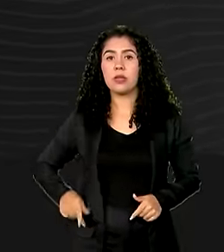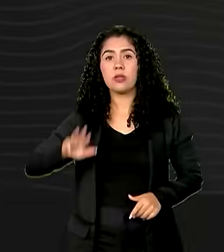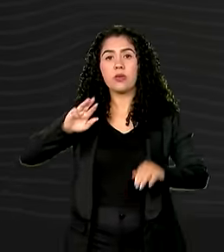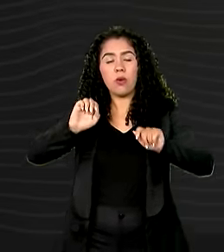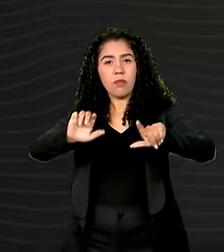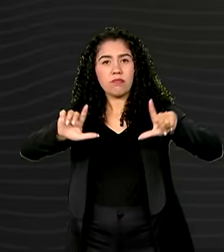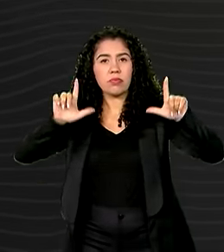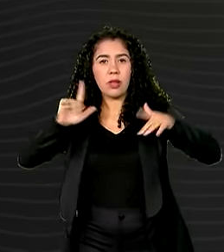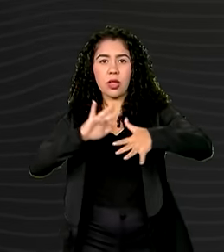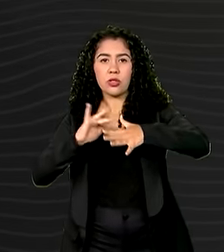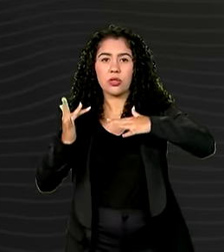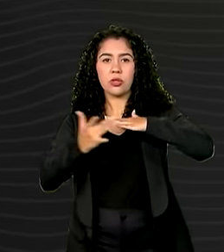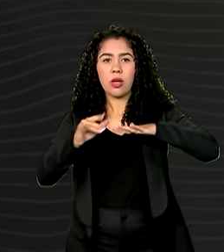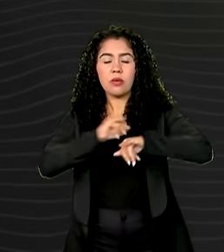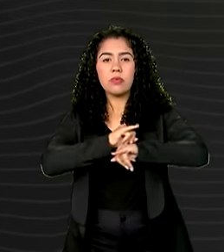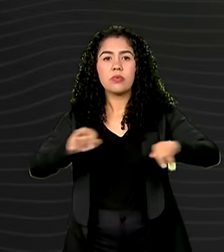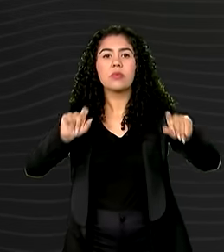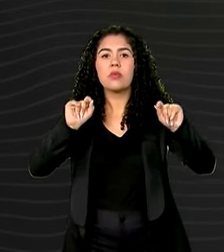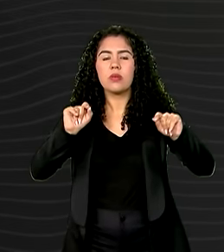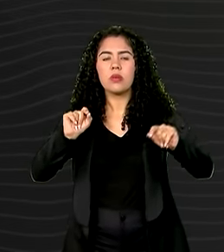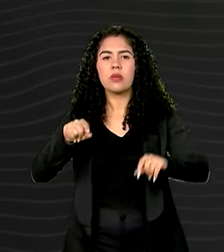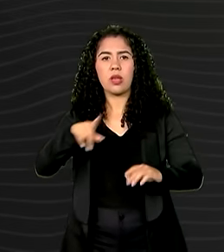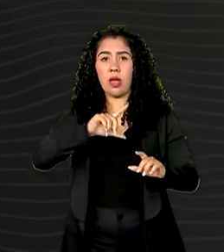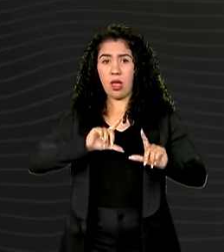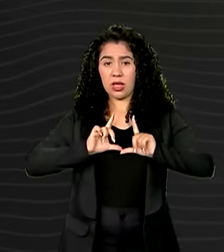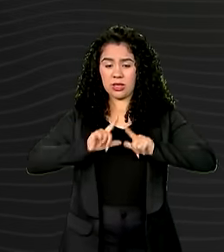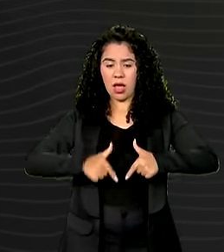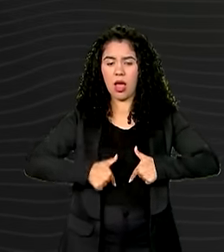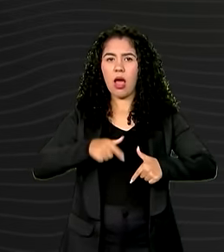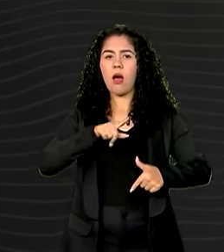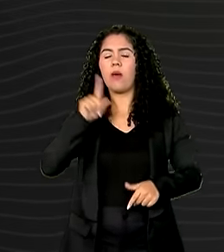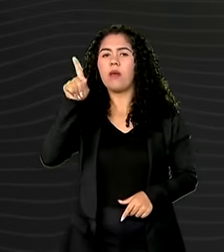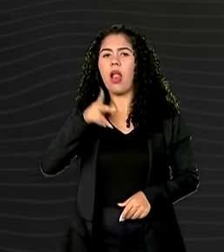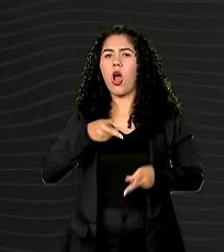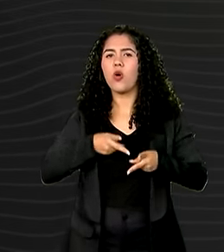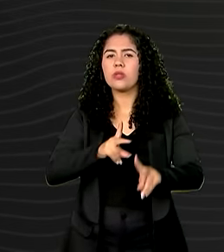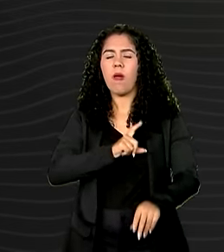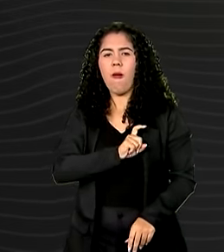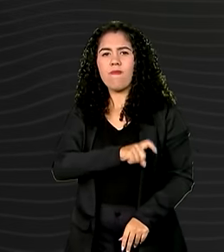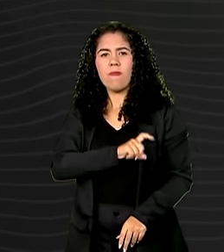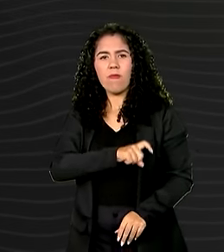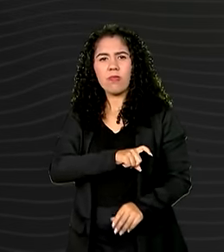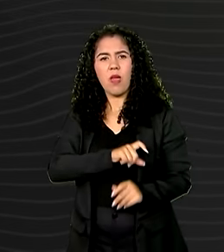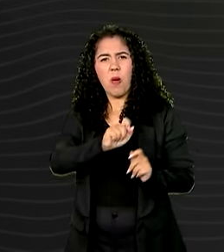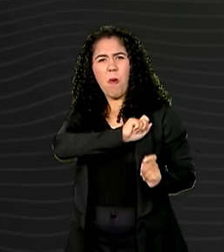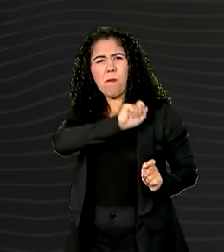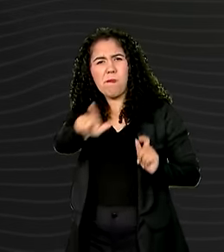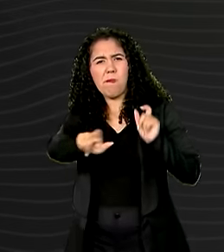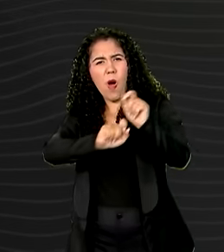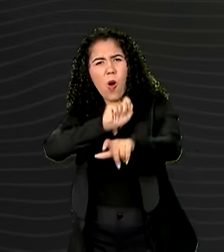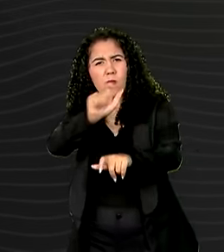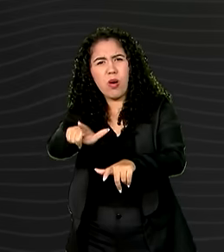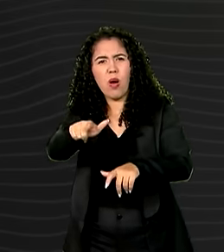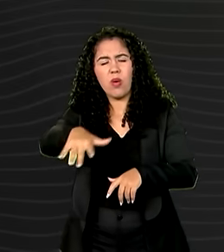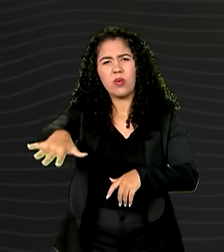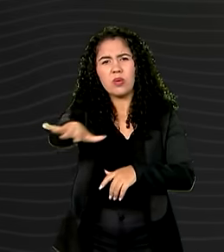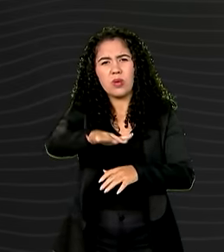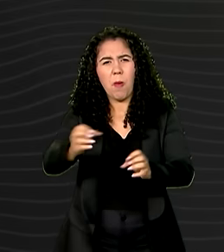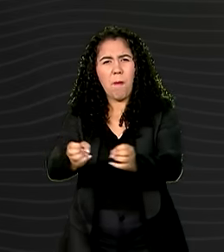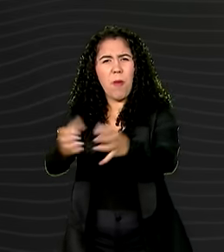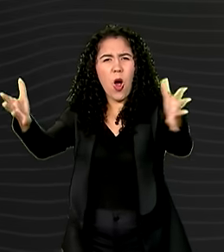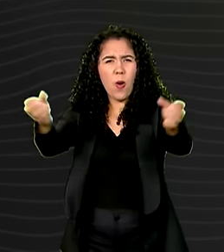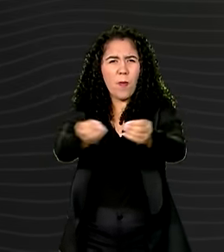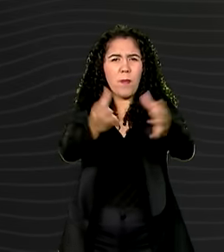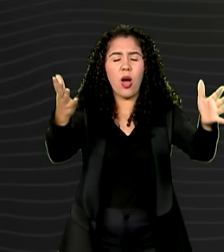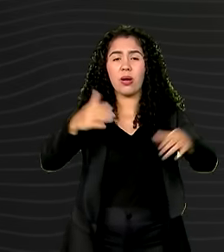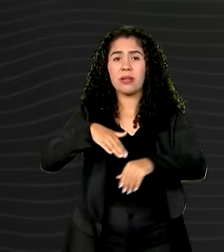que o governo de Israel segue sabotando o processo de paz e o cessar-fogo no Oriente Médio, com um bombardeio que fez mais de